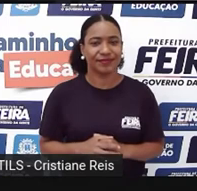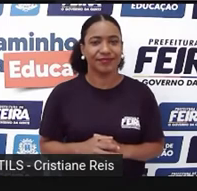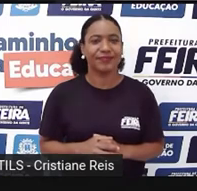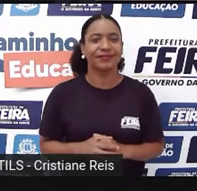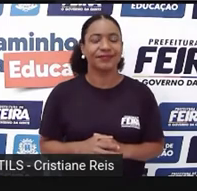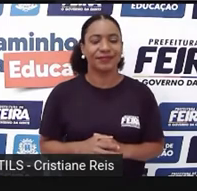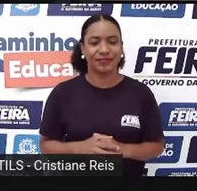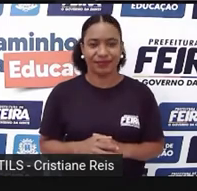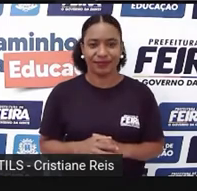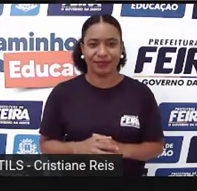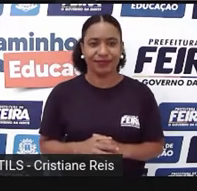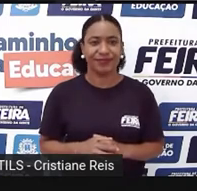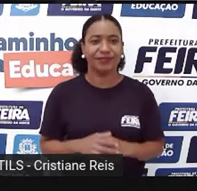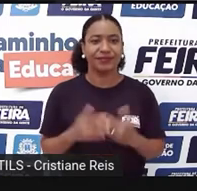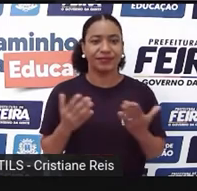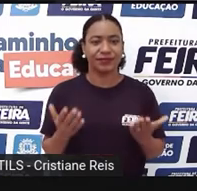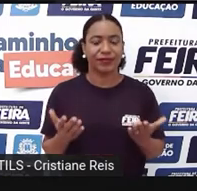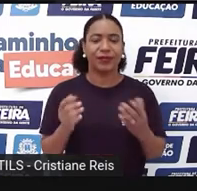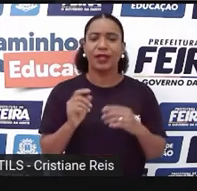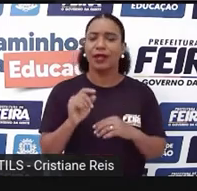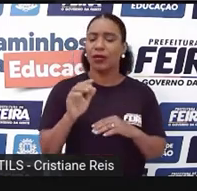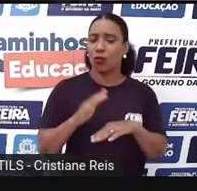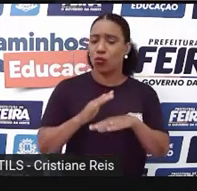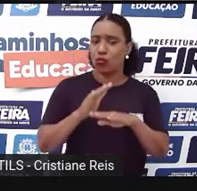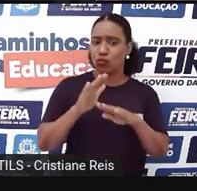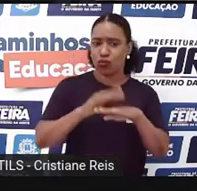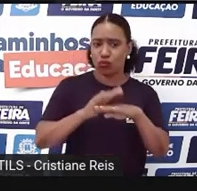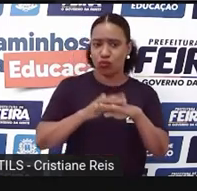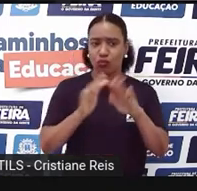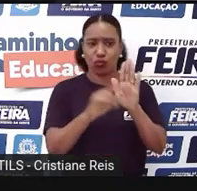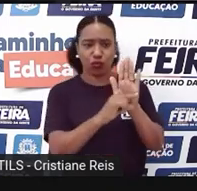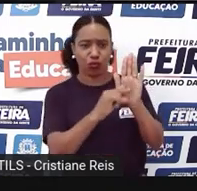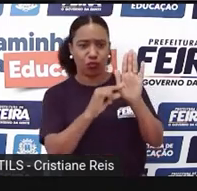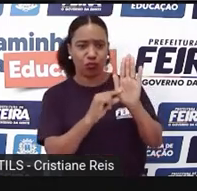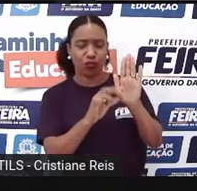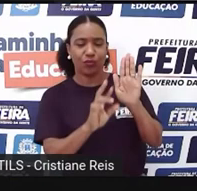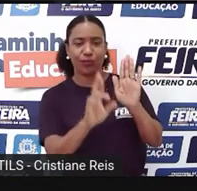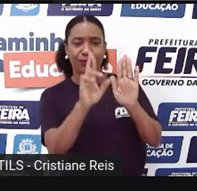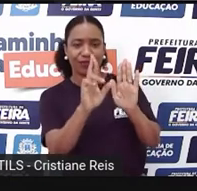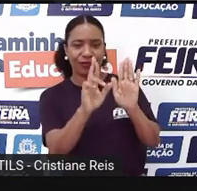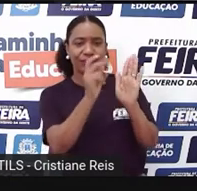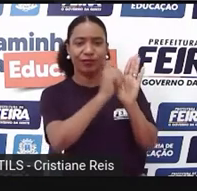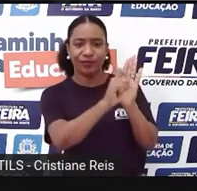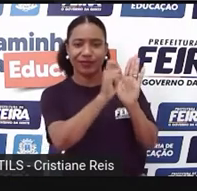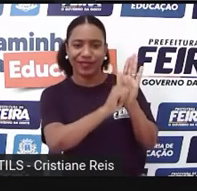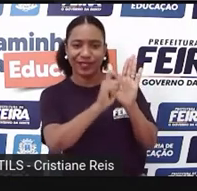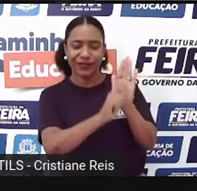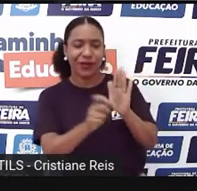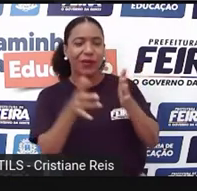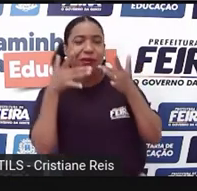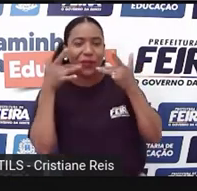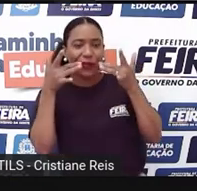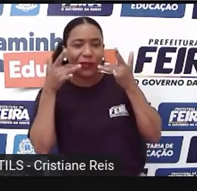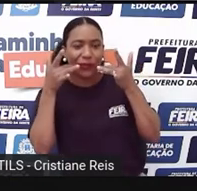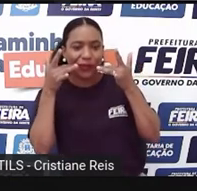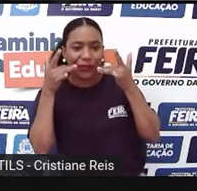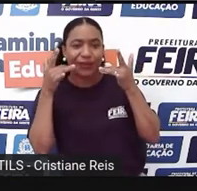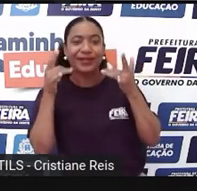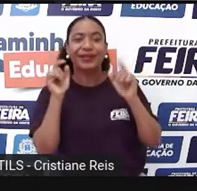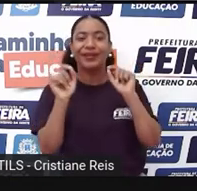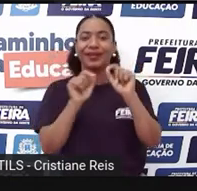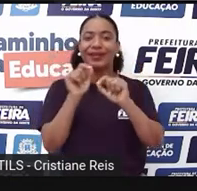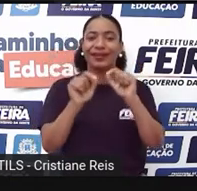Então quem escreveu Originalmente Essa peça teatral De Romero e Julieta